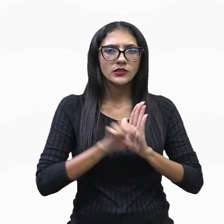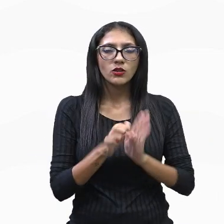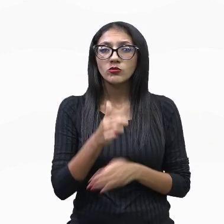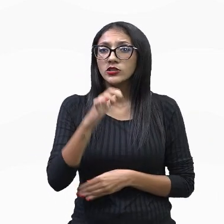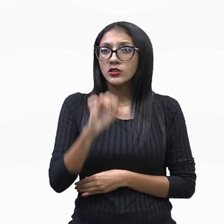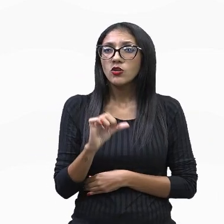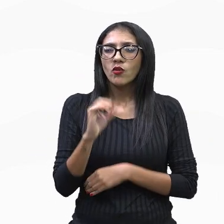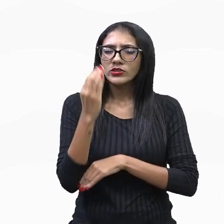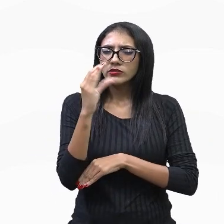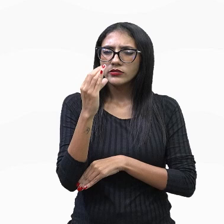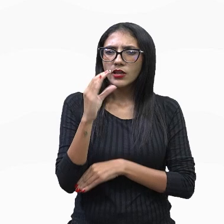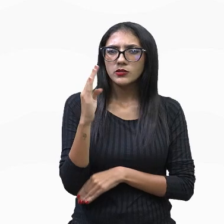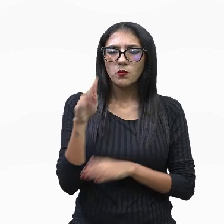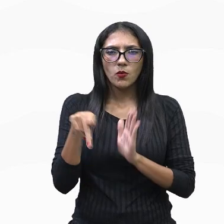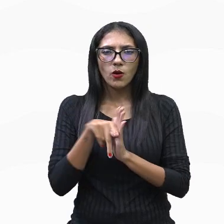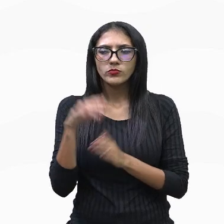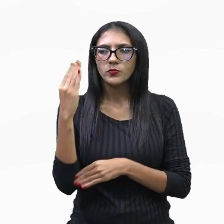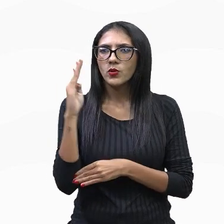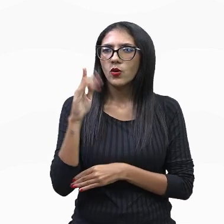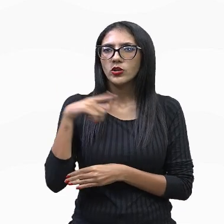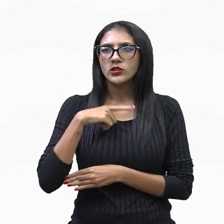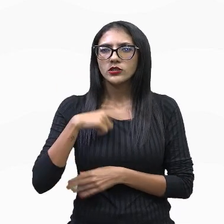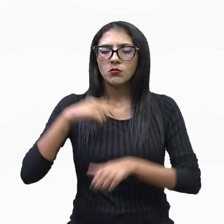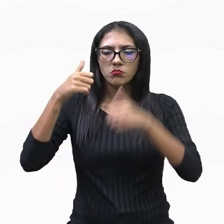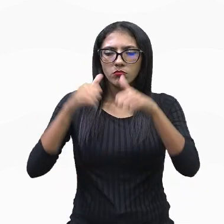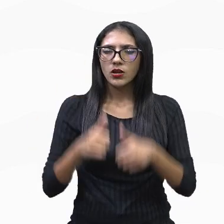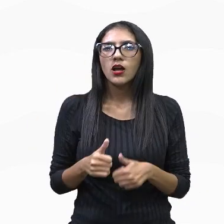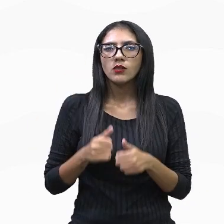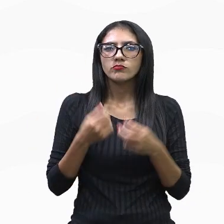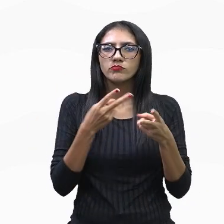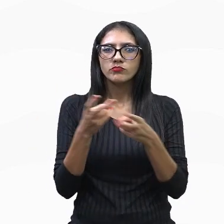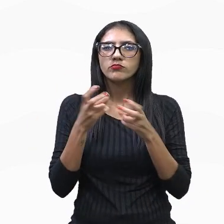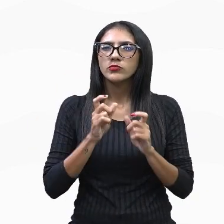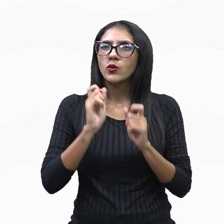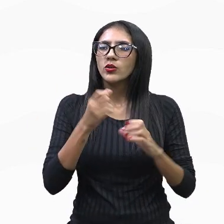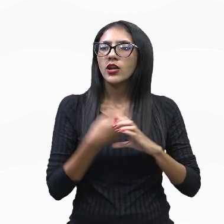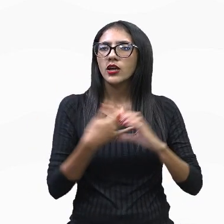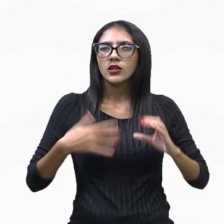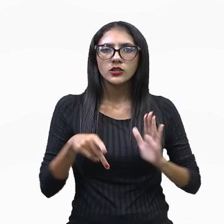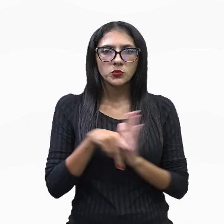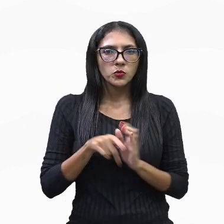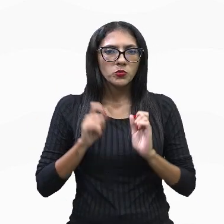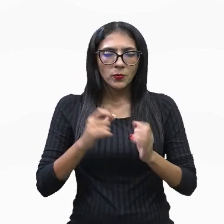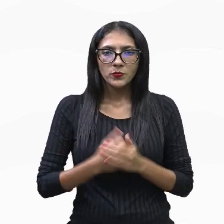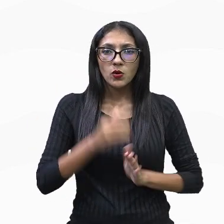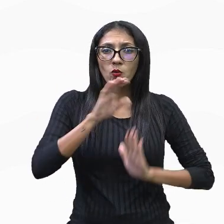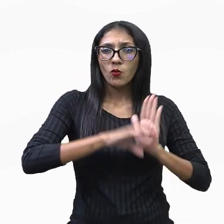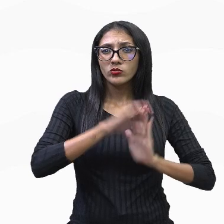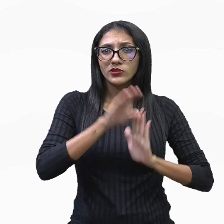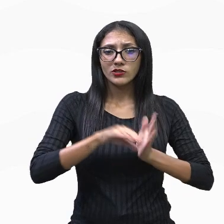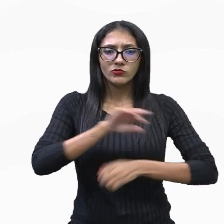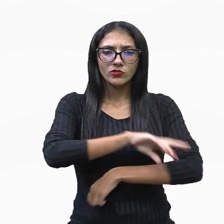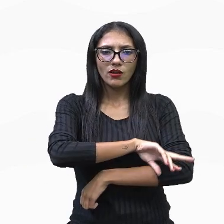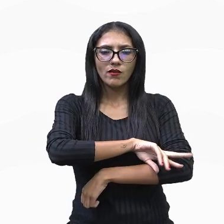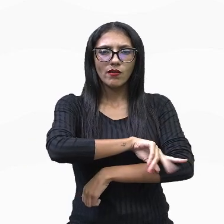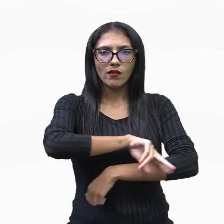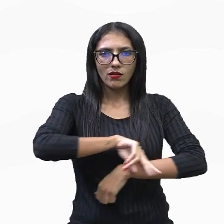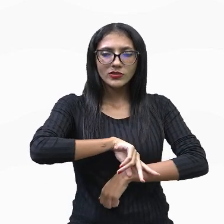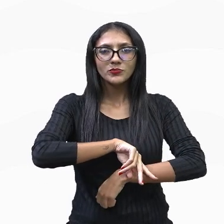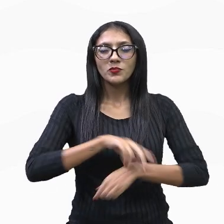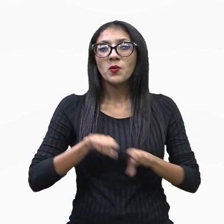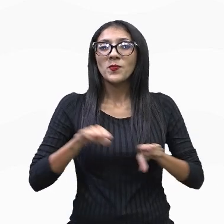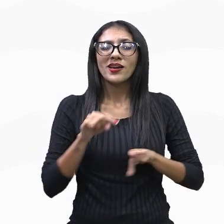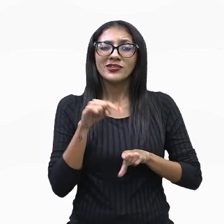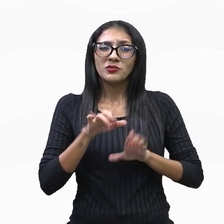biológicas, elas formulam o atualmente superado conceito de raça. Isso é lá no